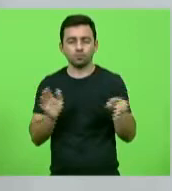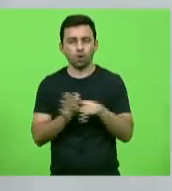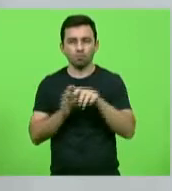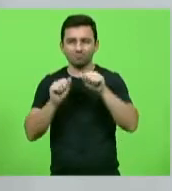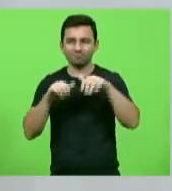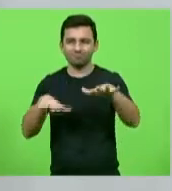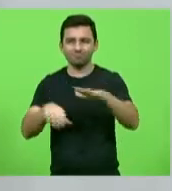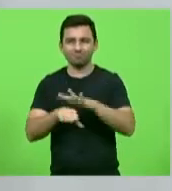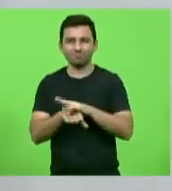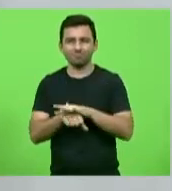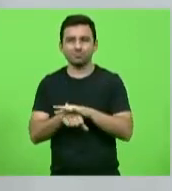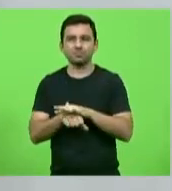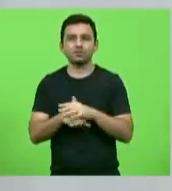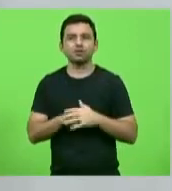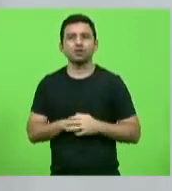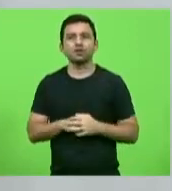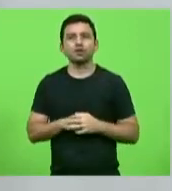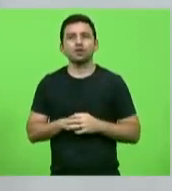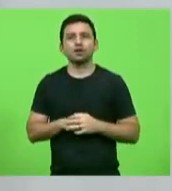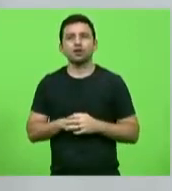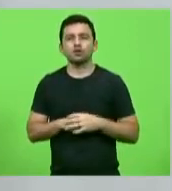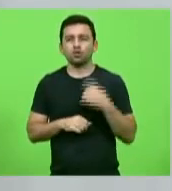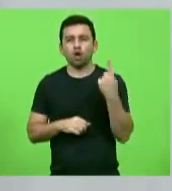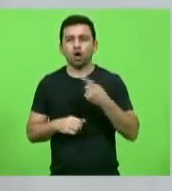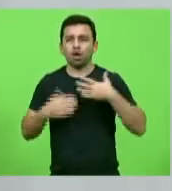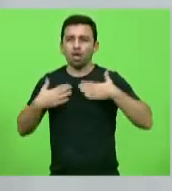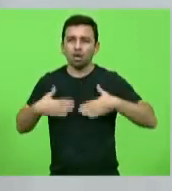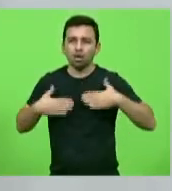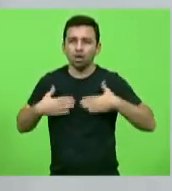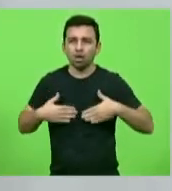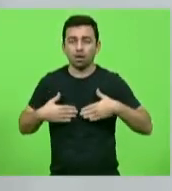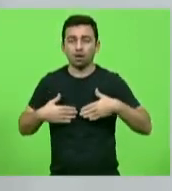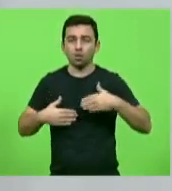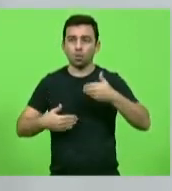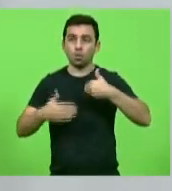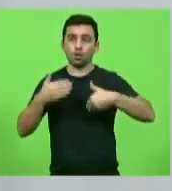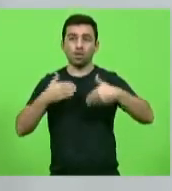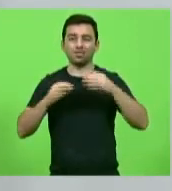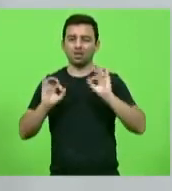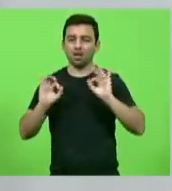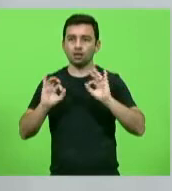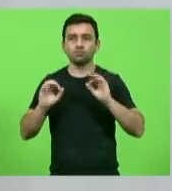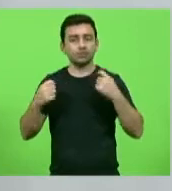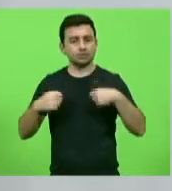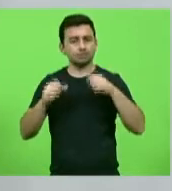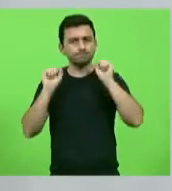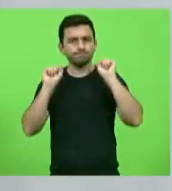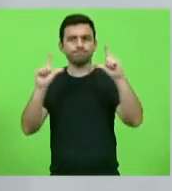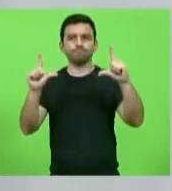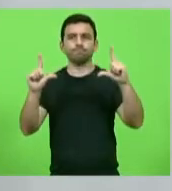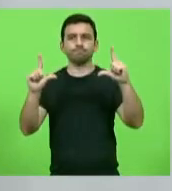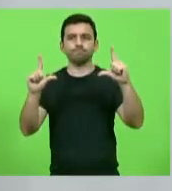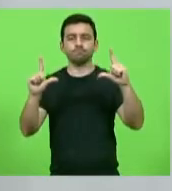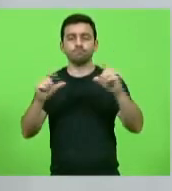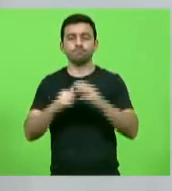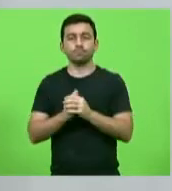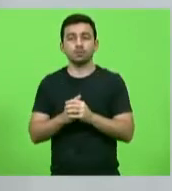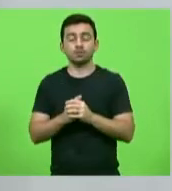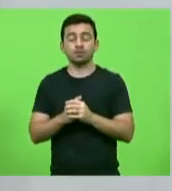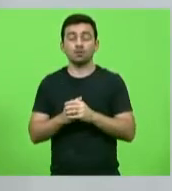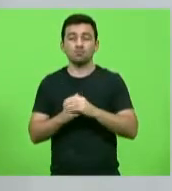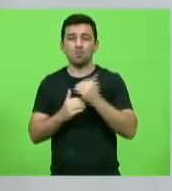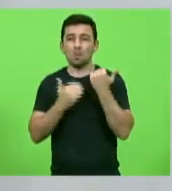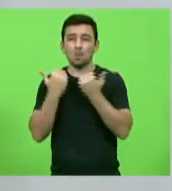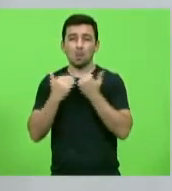pandemia, não podemos relaxar e nem nos descuidar sobre nenhum aspecto. O número de